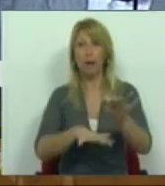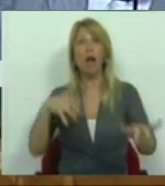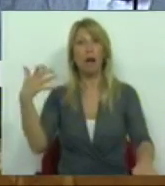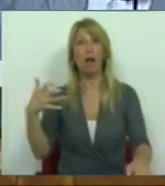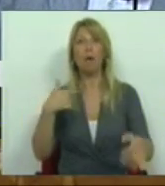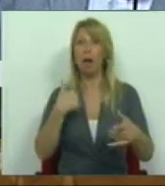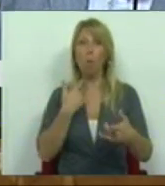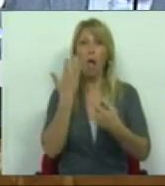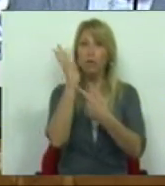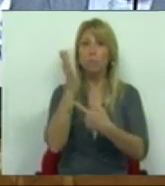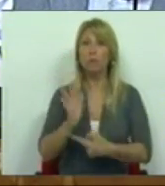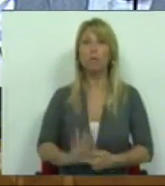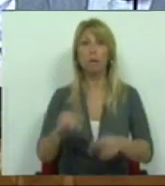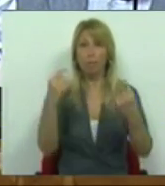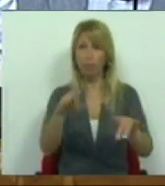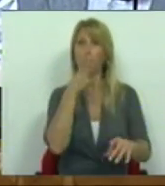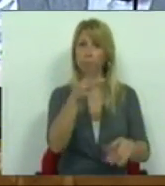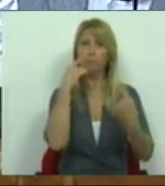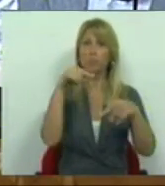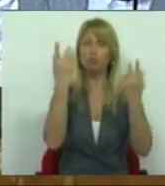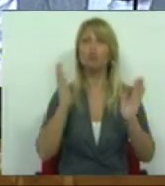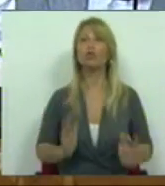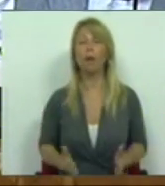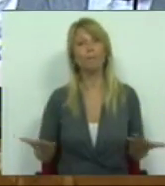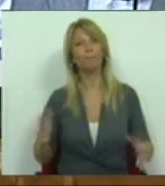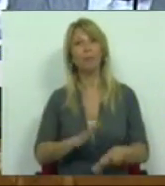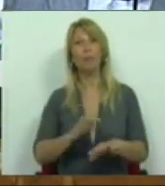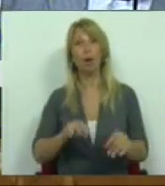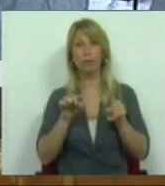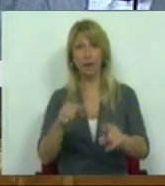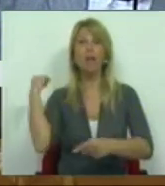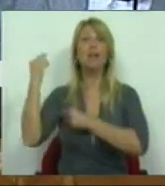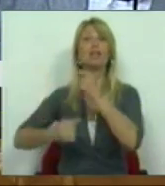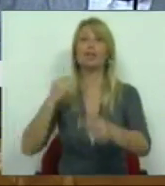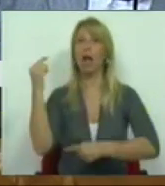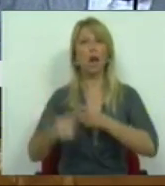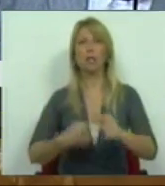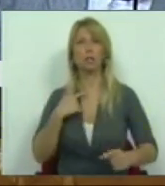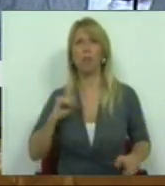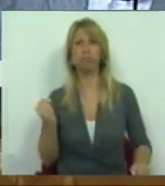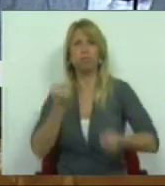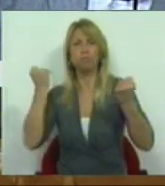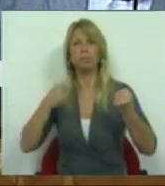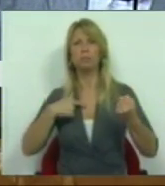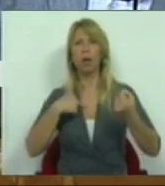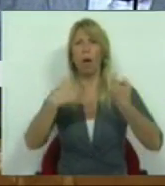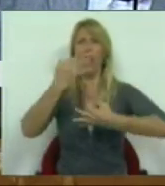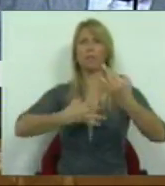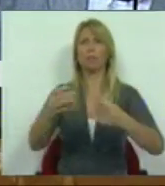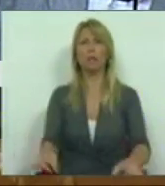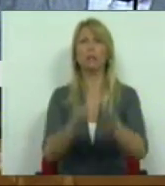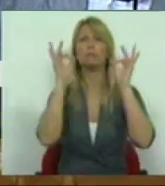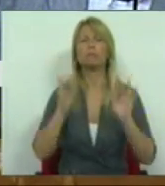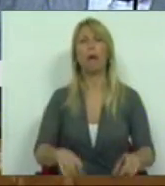E por isso esta geração se recusa a ser tratada como os novos jornaleiros do